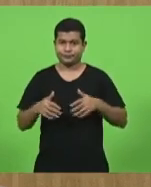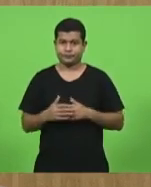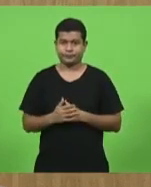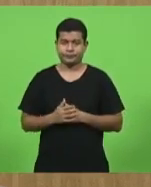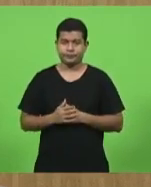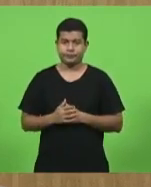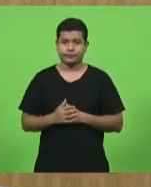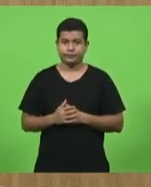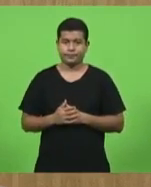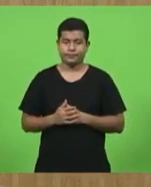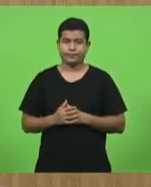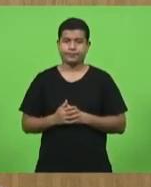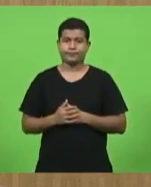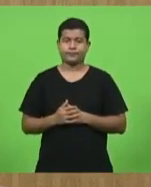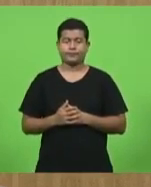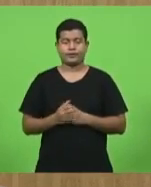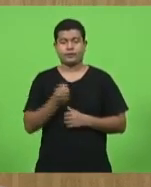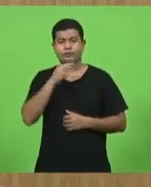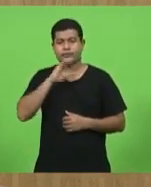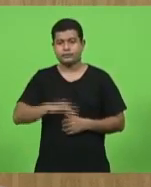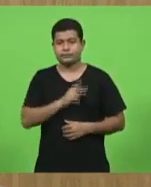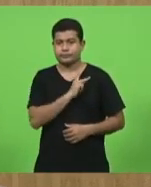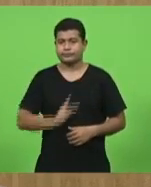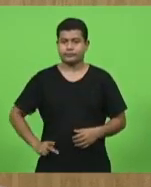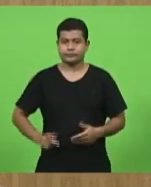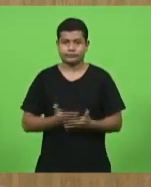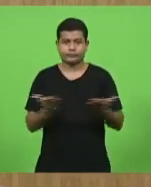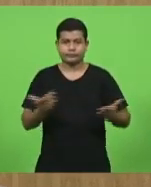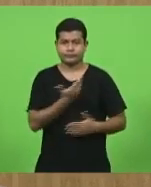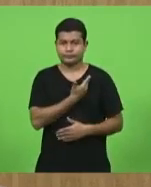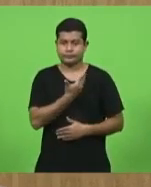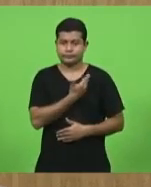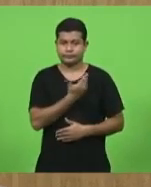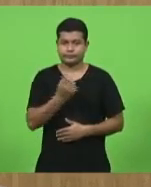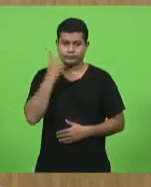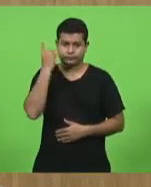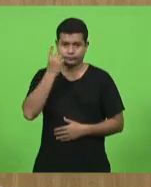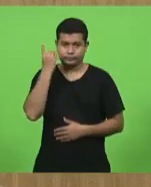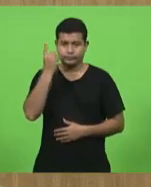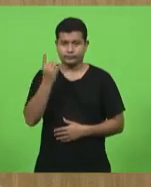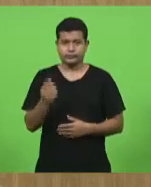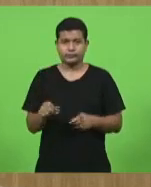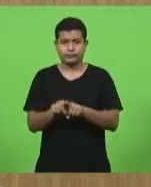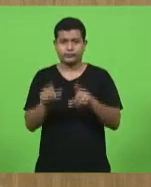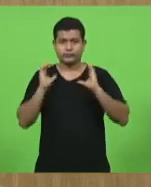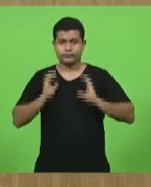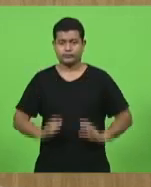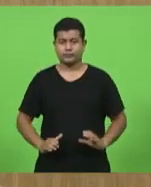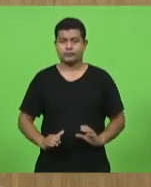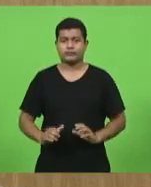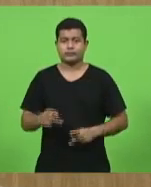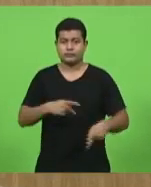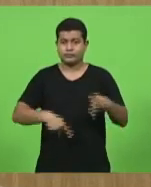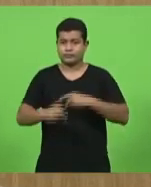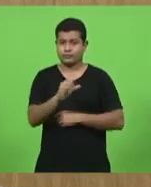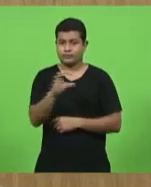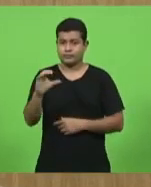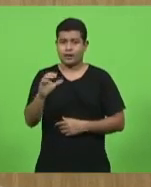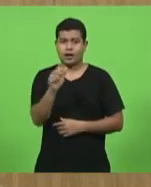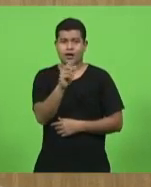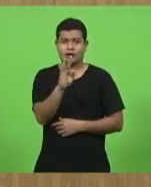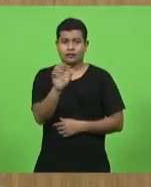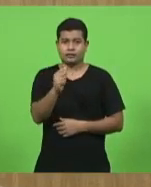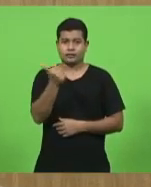Boa tarde, senhor presidente, colegas deputados, cidadão catarinense. Ata da 17ª Sessão